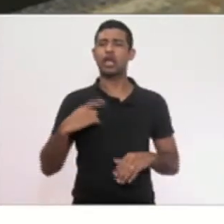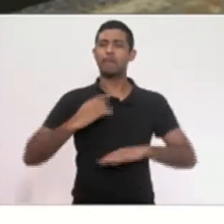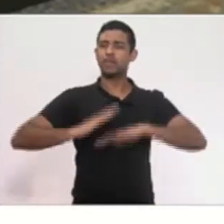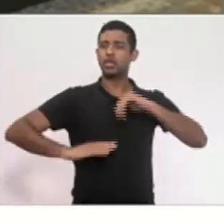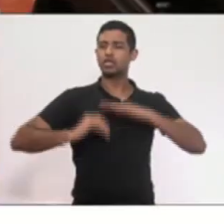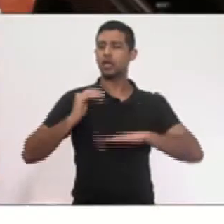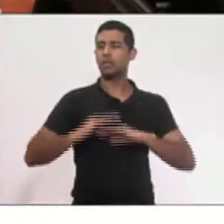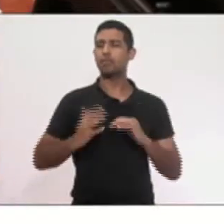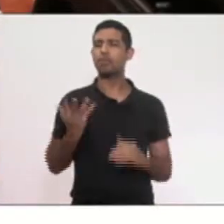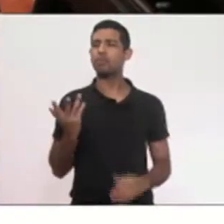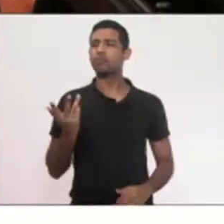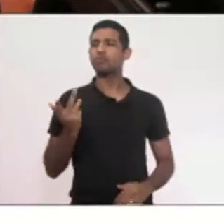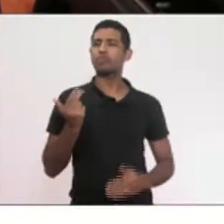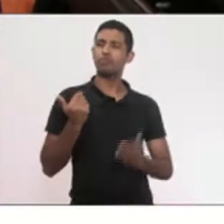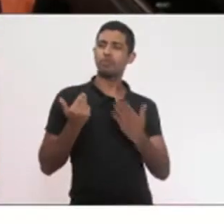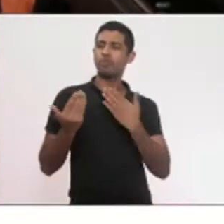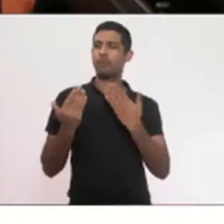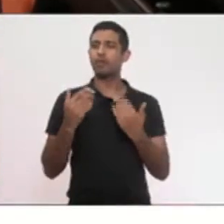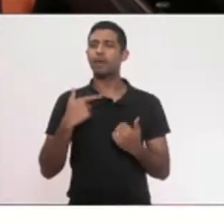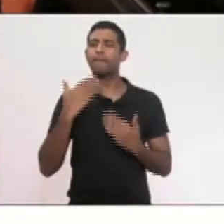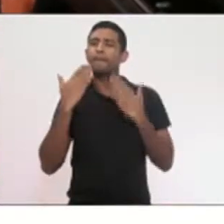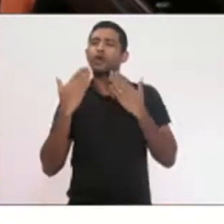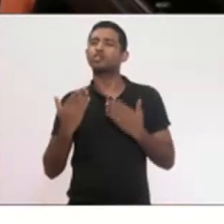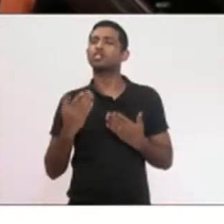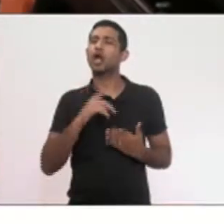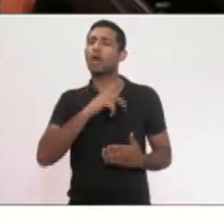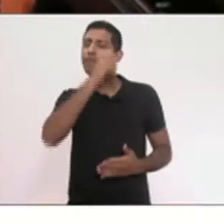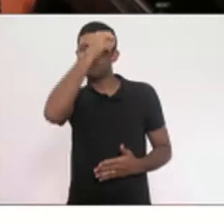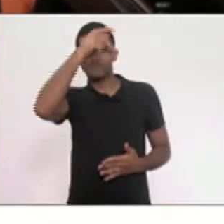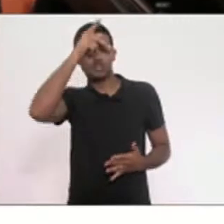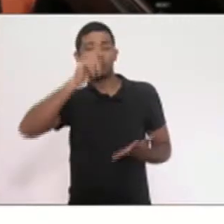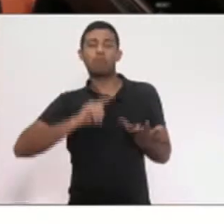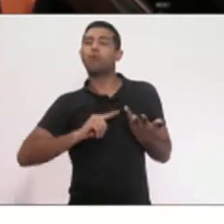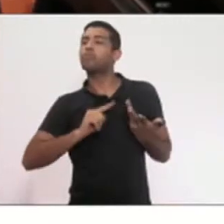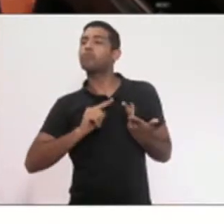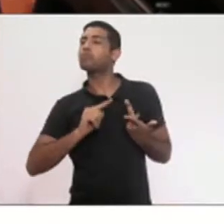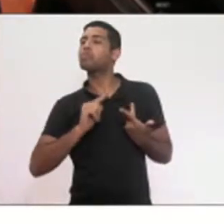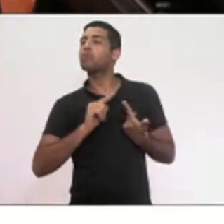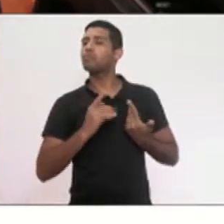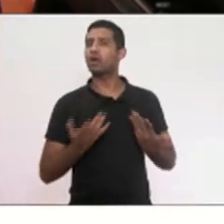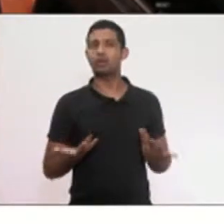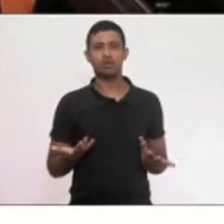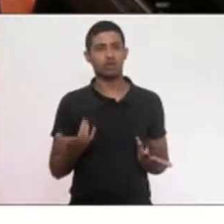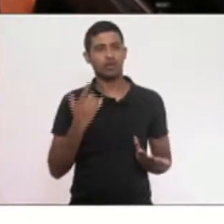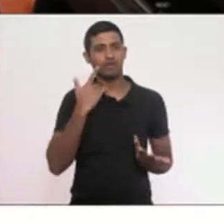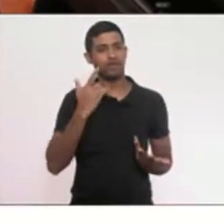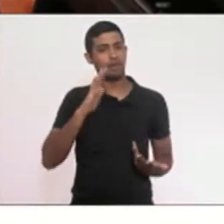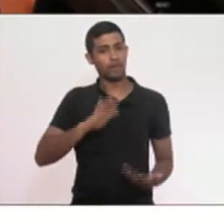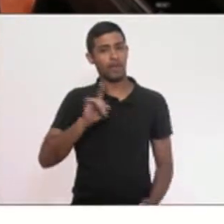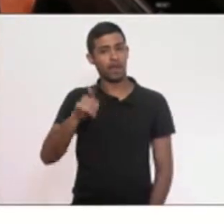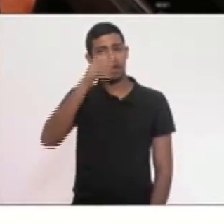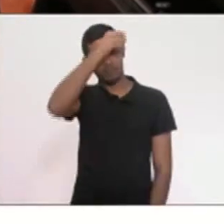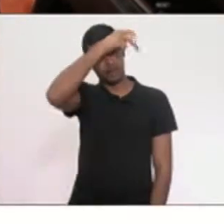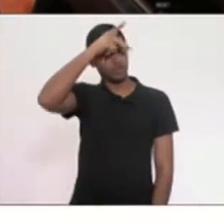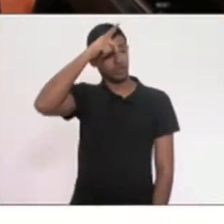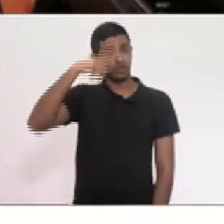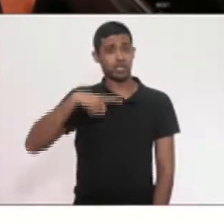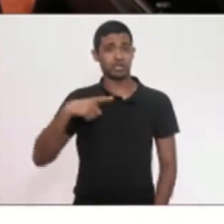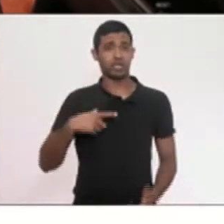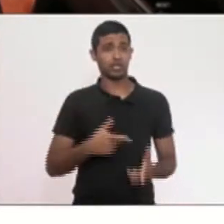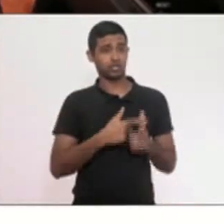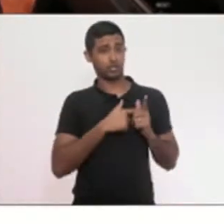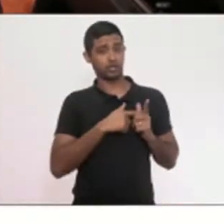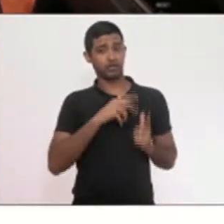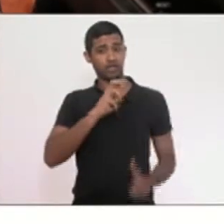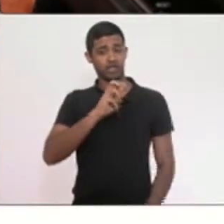dizendo sobre o que a prefeitura está fazendo. Só que essa mesma prefeitura tem uma dívida de 500 milhões na área de saúde.